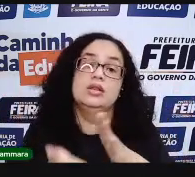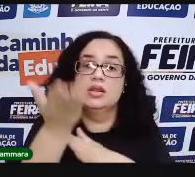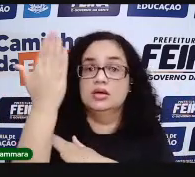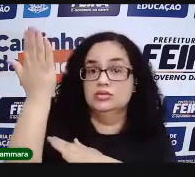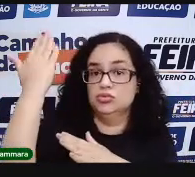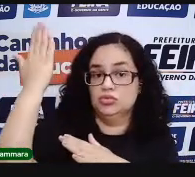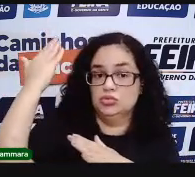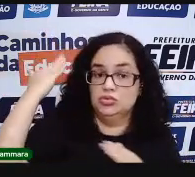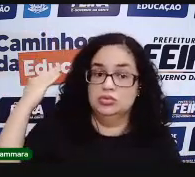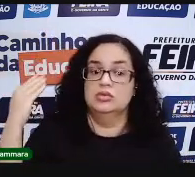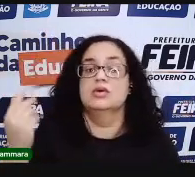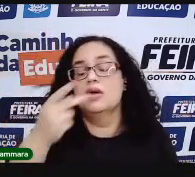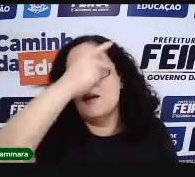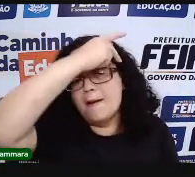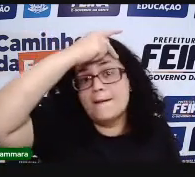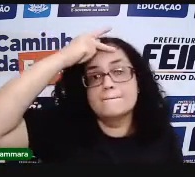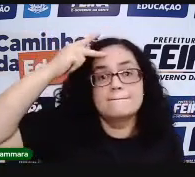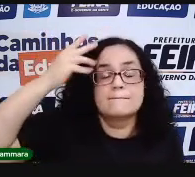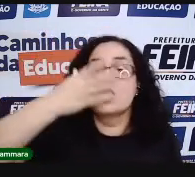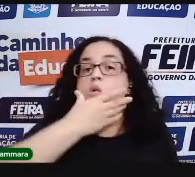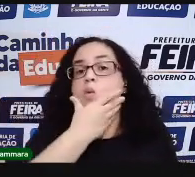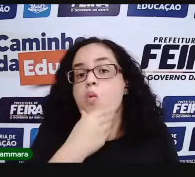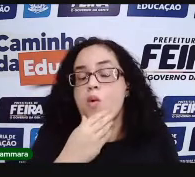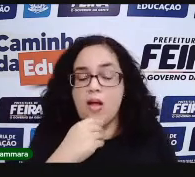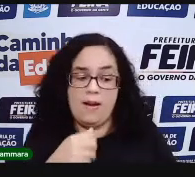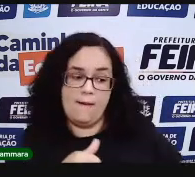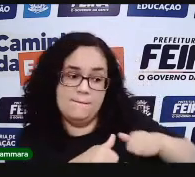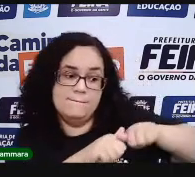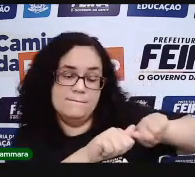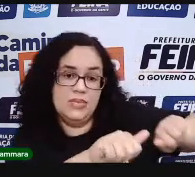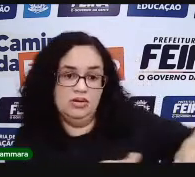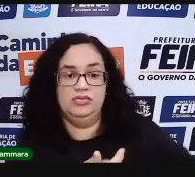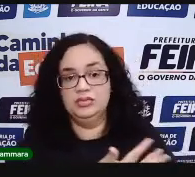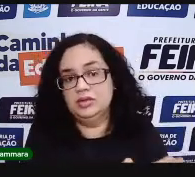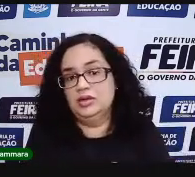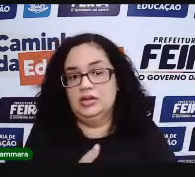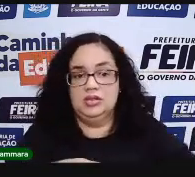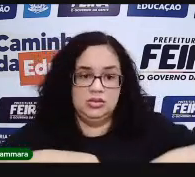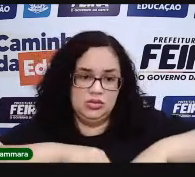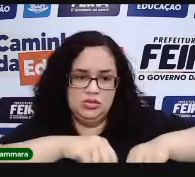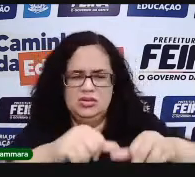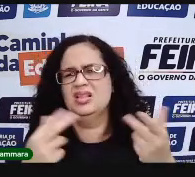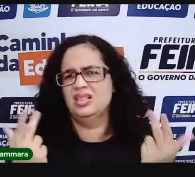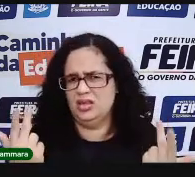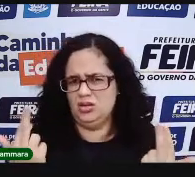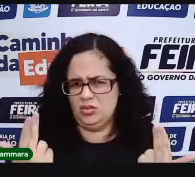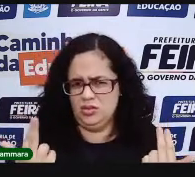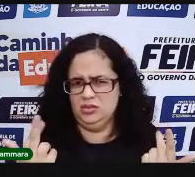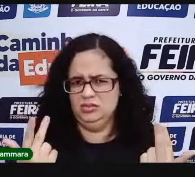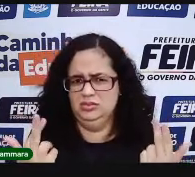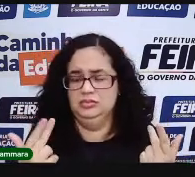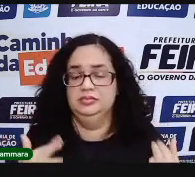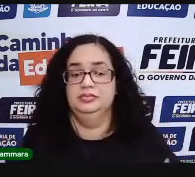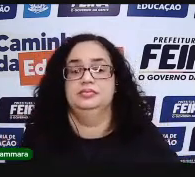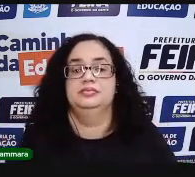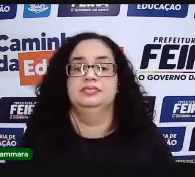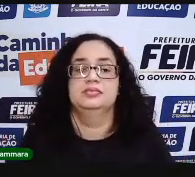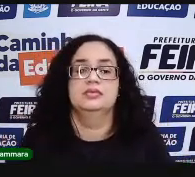Desde o tempo lá onde os homens começaram a se fixar na Terra. Até hoje. Eles têm a mesma função?